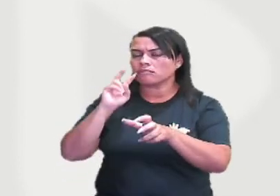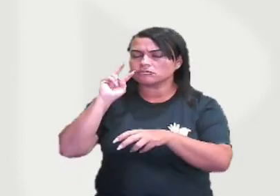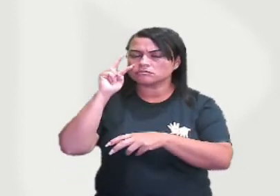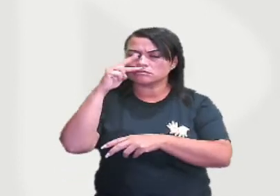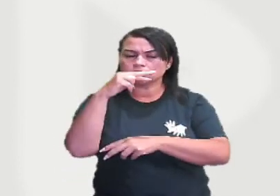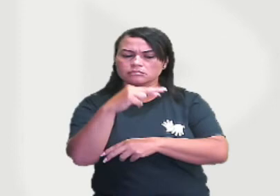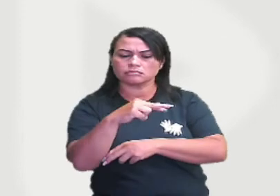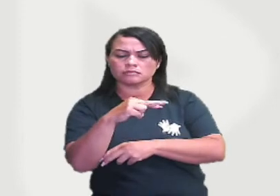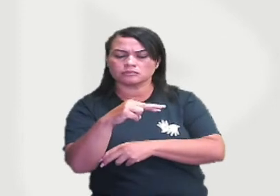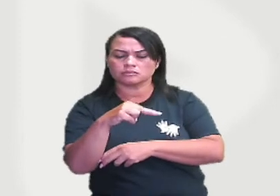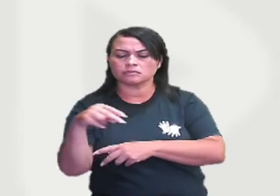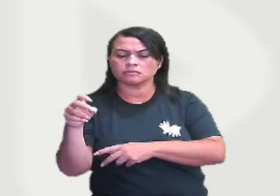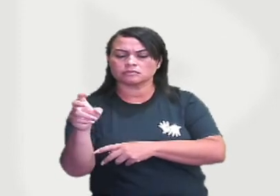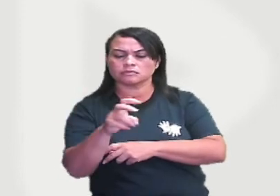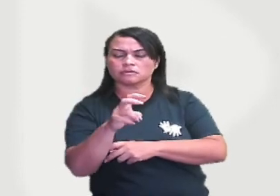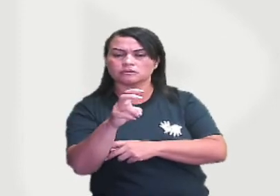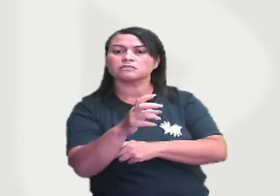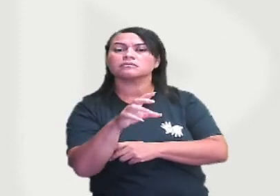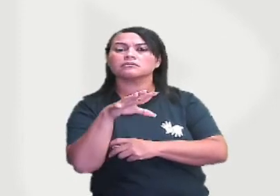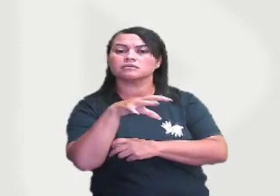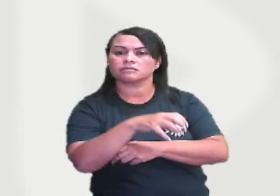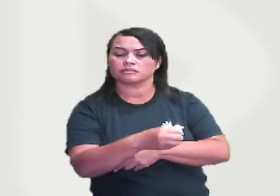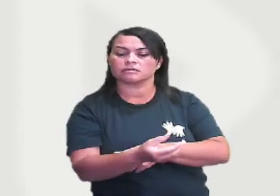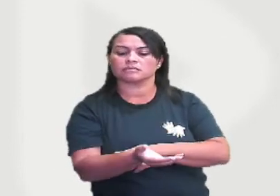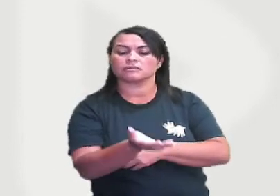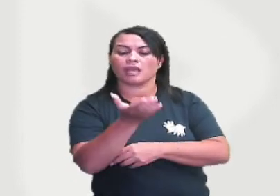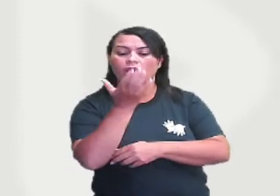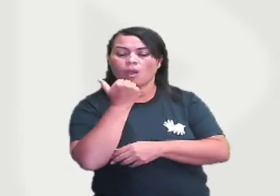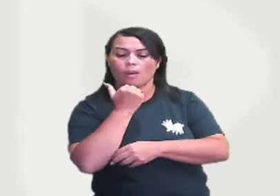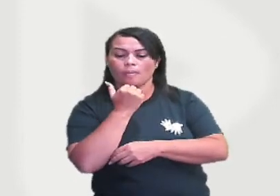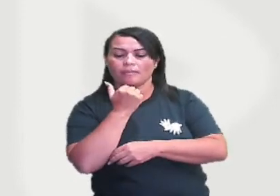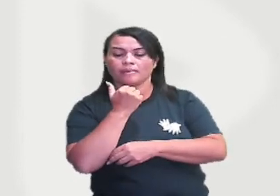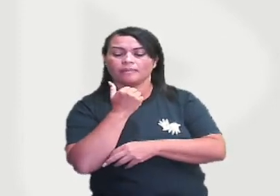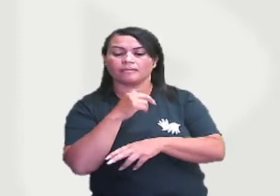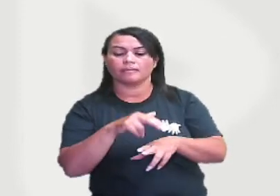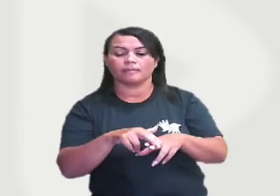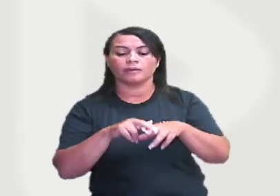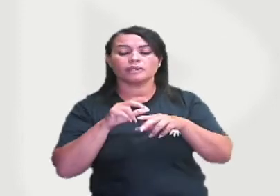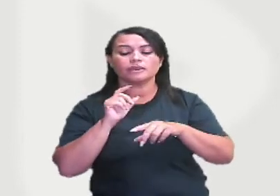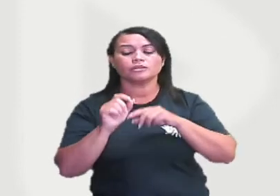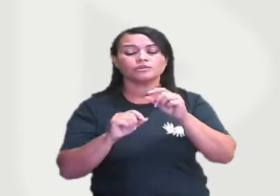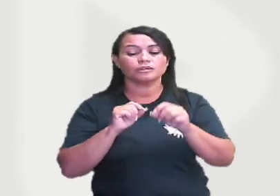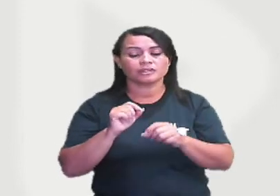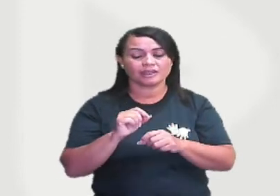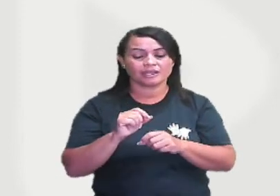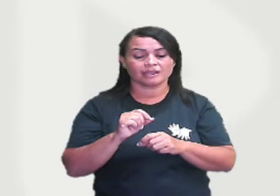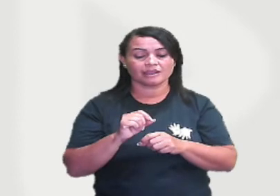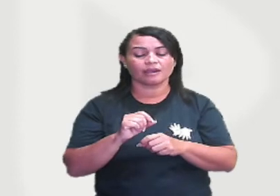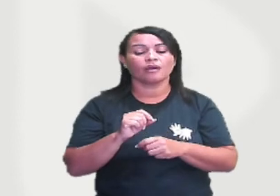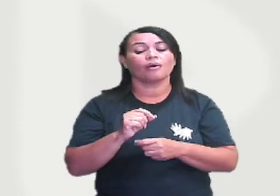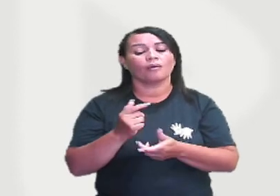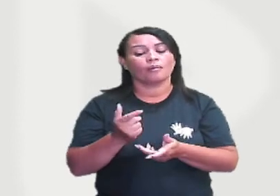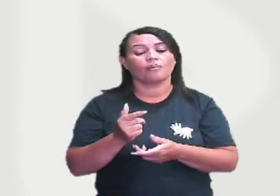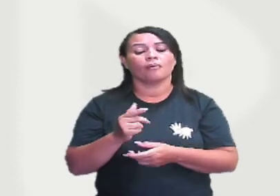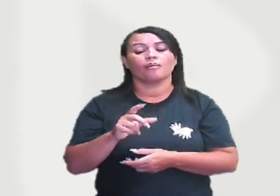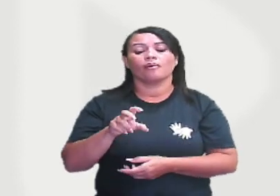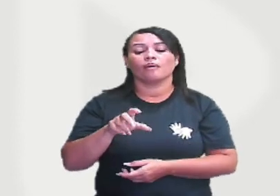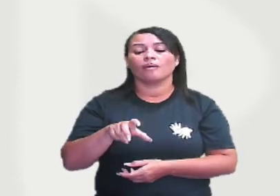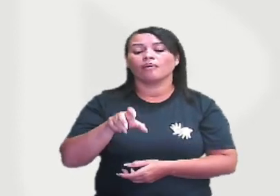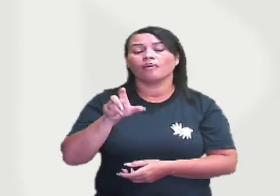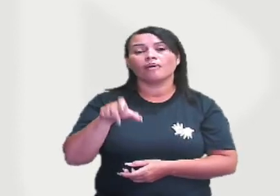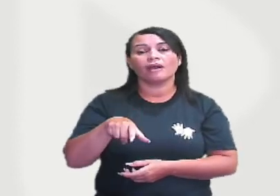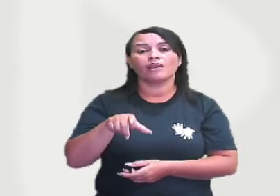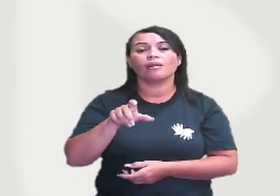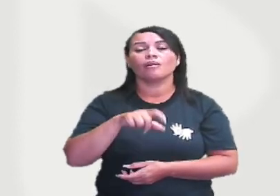serpente e que ele vai e se alimenta da serpente. Portanto, o gavião, ele está se alimentando de um consumidor